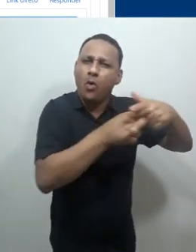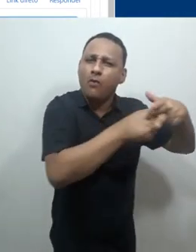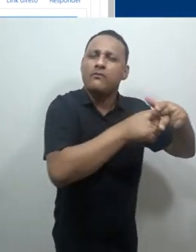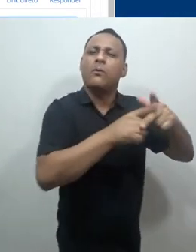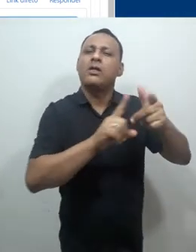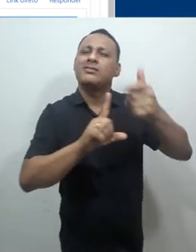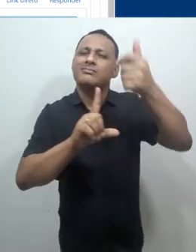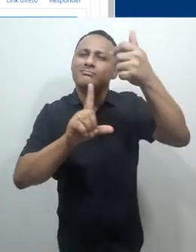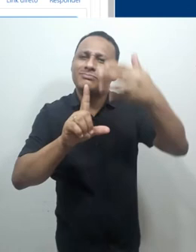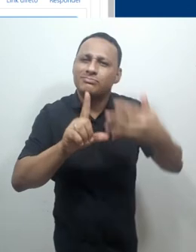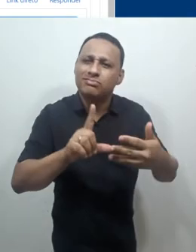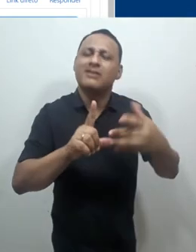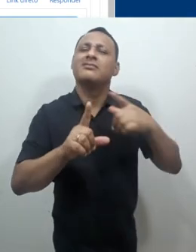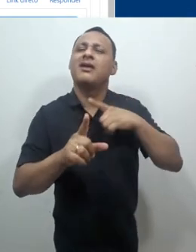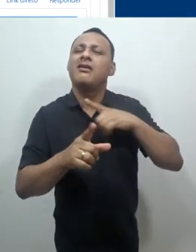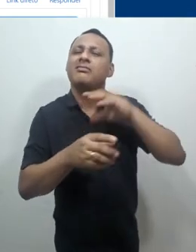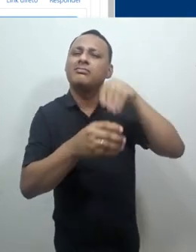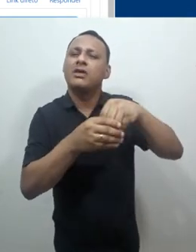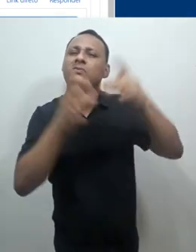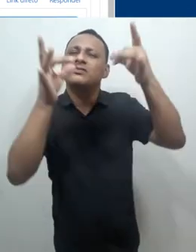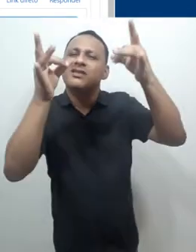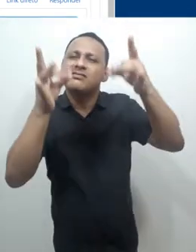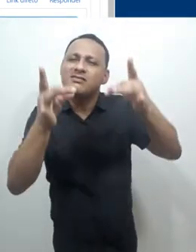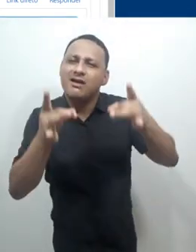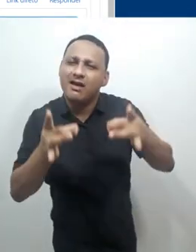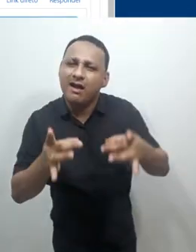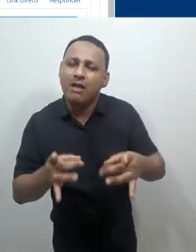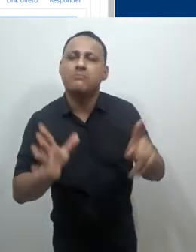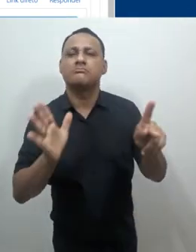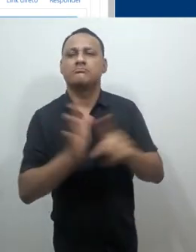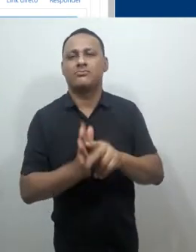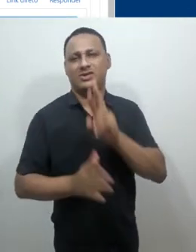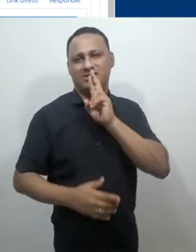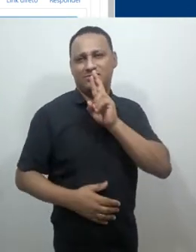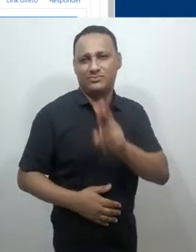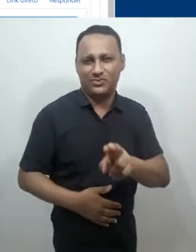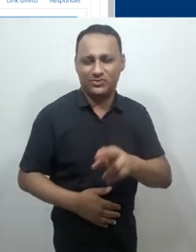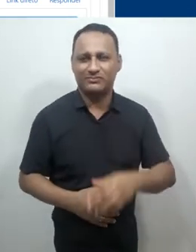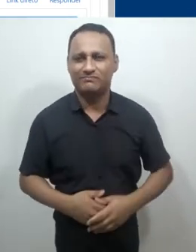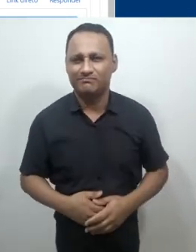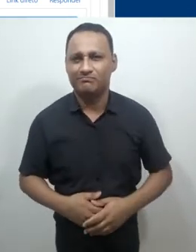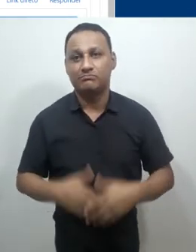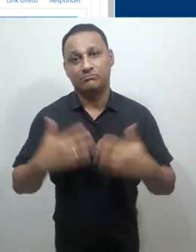mais configurações e mais detalhes da resposta. Neste caso,